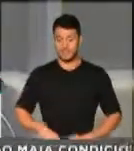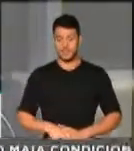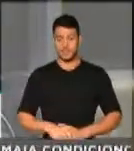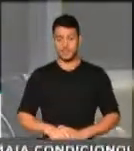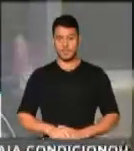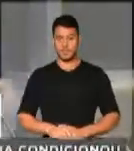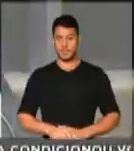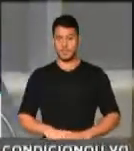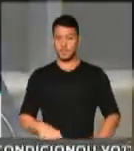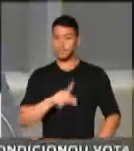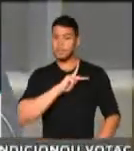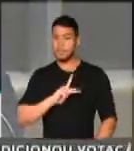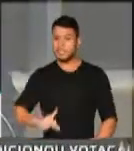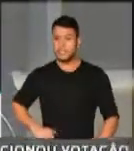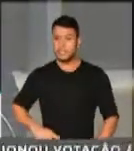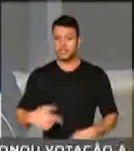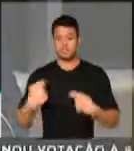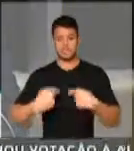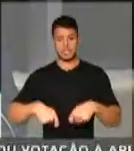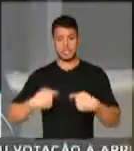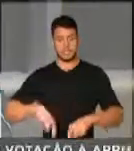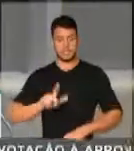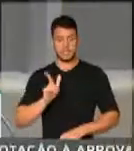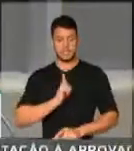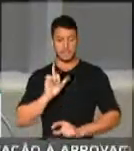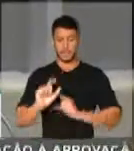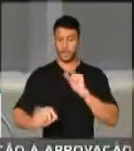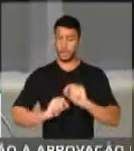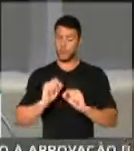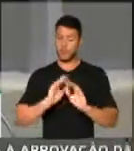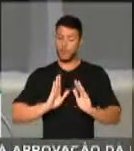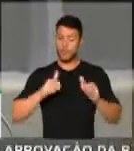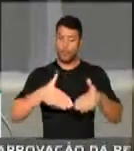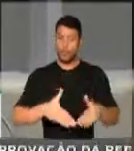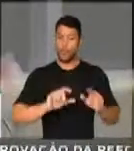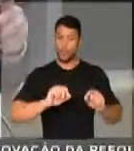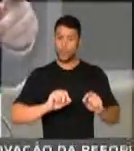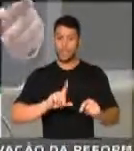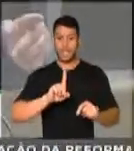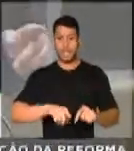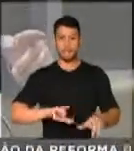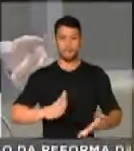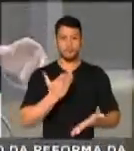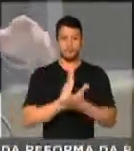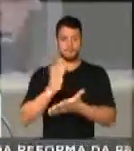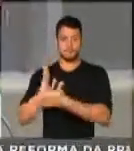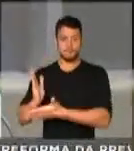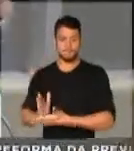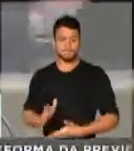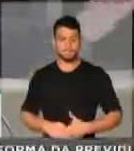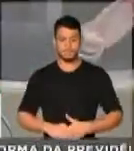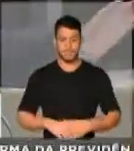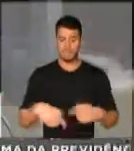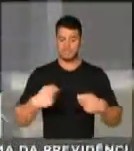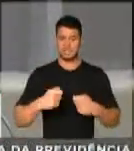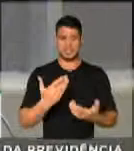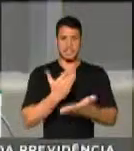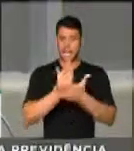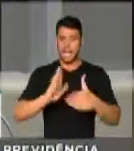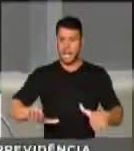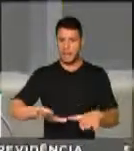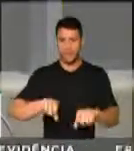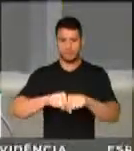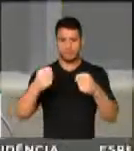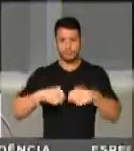Um presidente deve procurar construir. O seu foco é destruir. Ele mesmo disse isso, que era preciso destruir